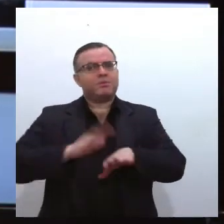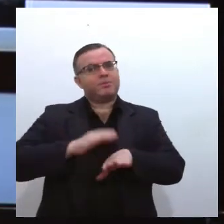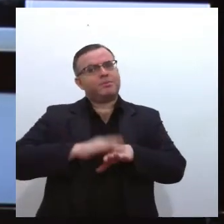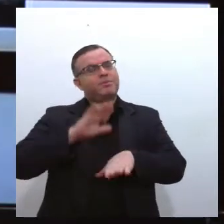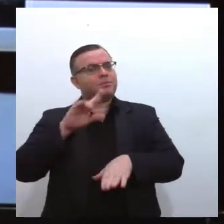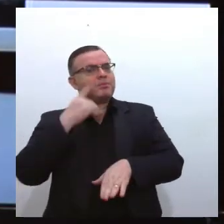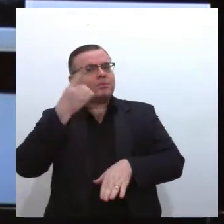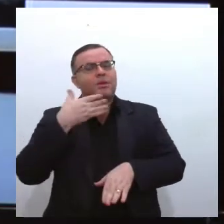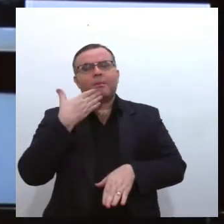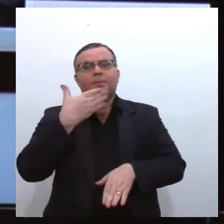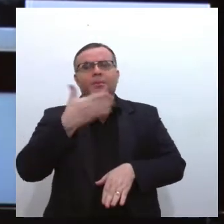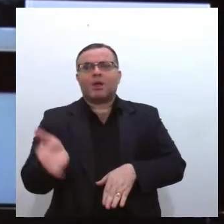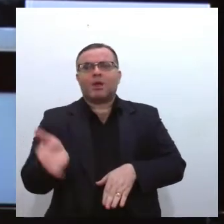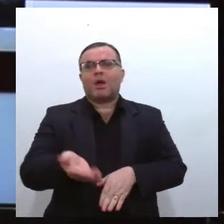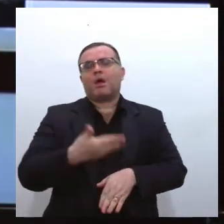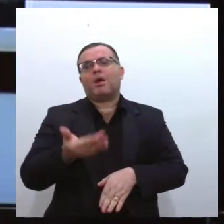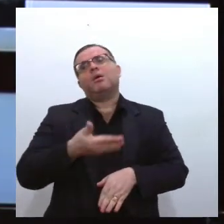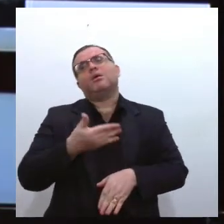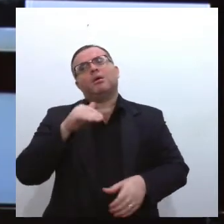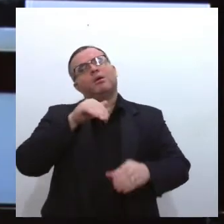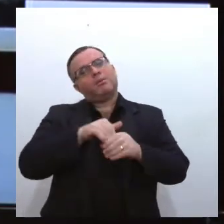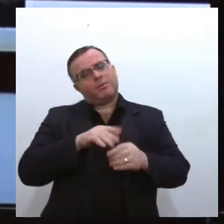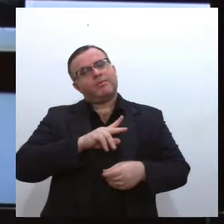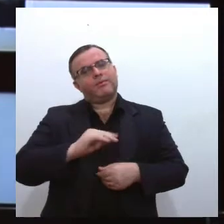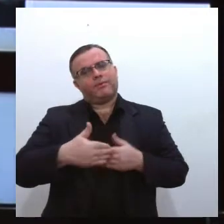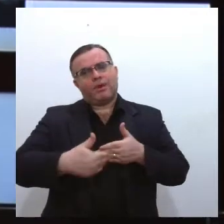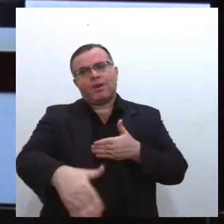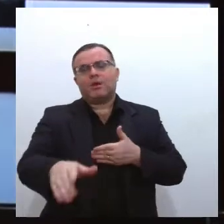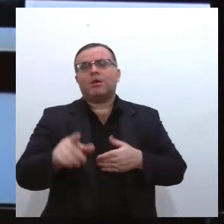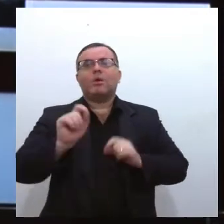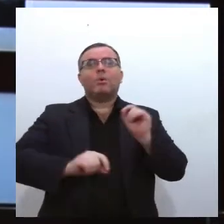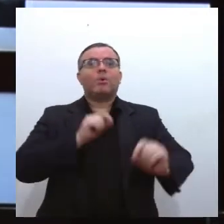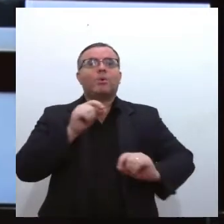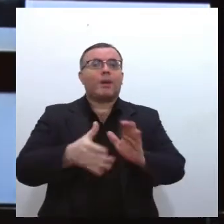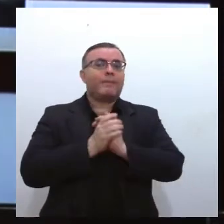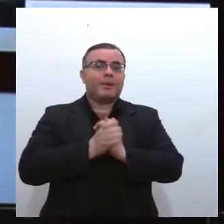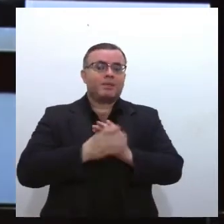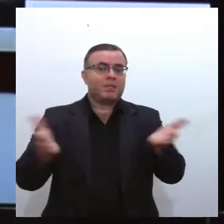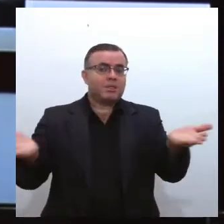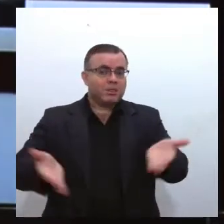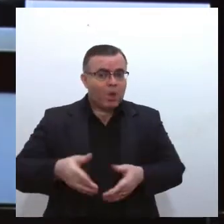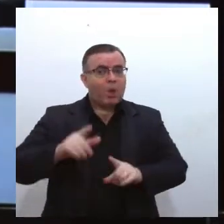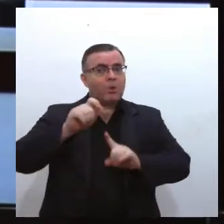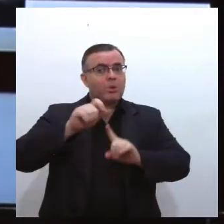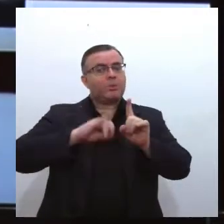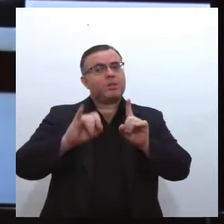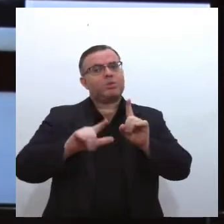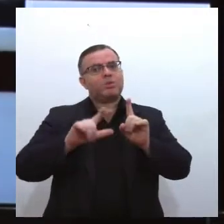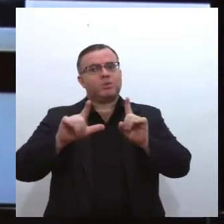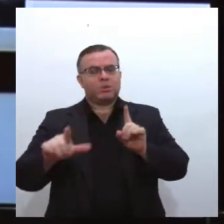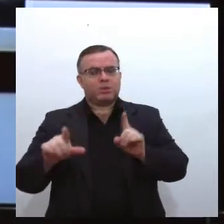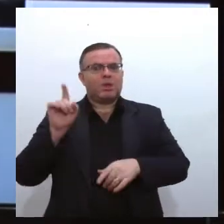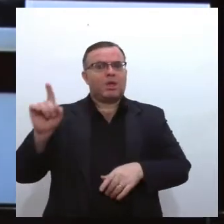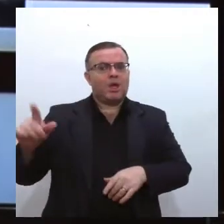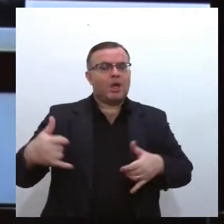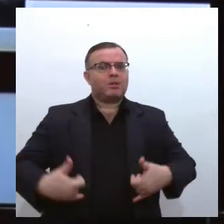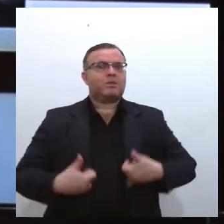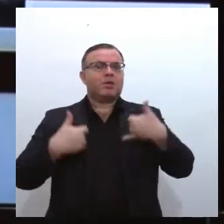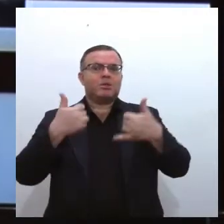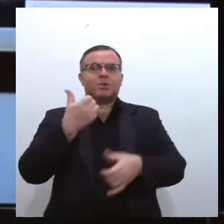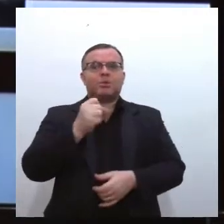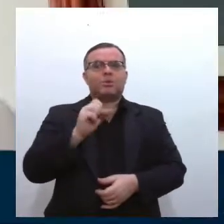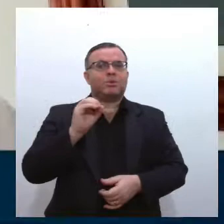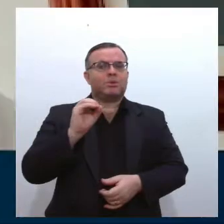agilidade na tramitação para que a homenagem possa ser feita ainda no mês de julho, quando João Alves Filho completaria 80